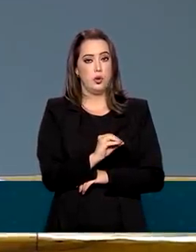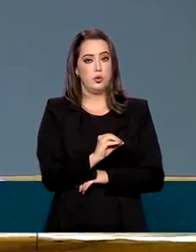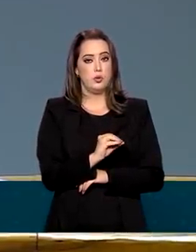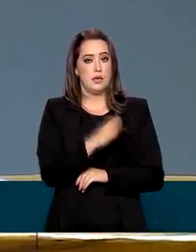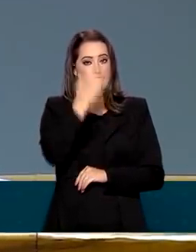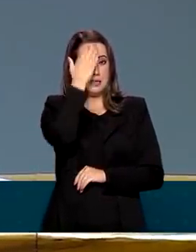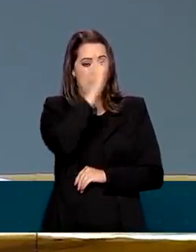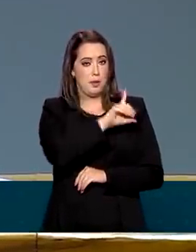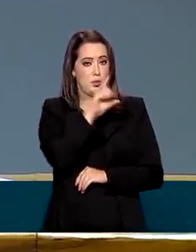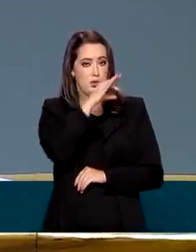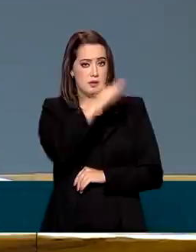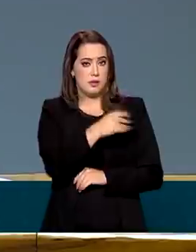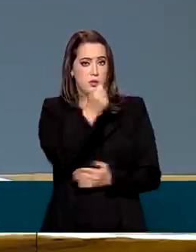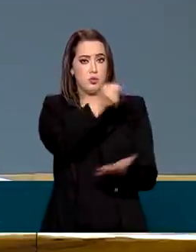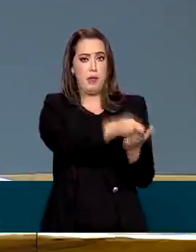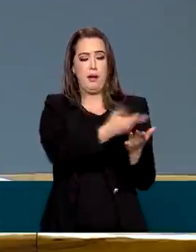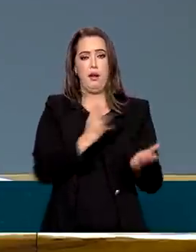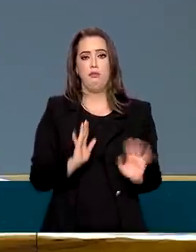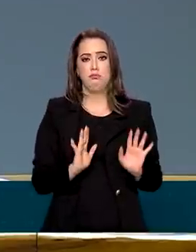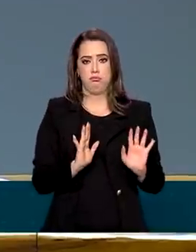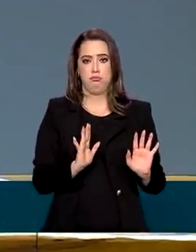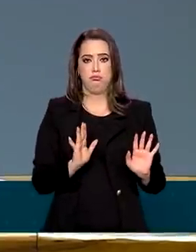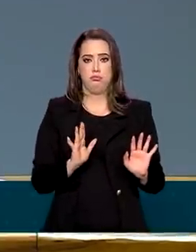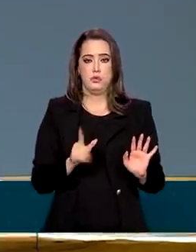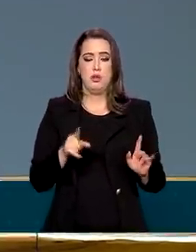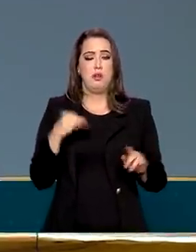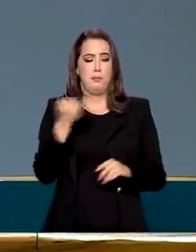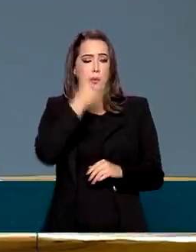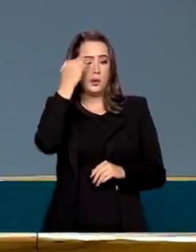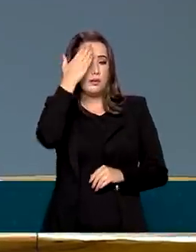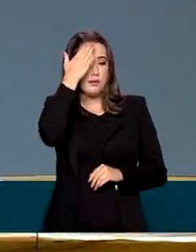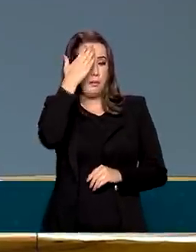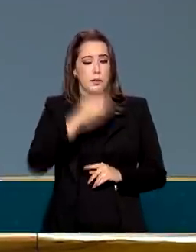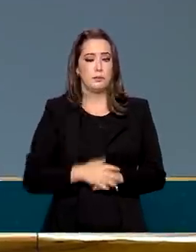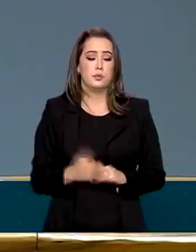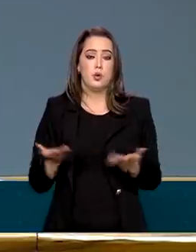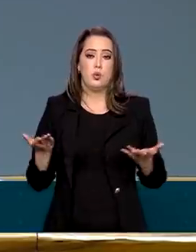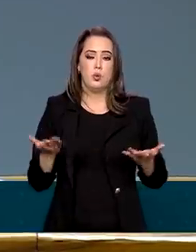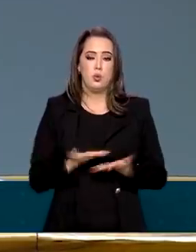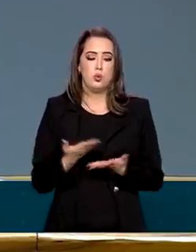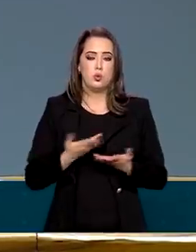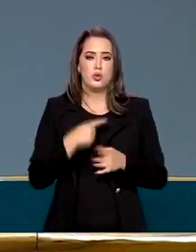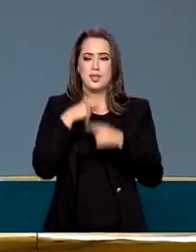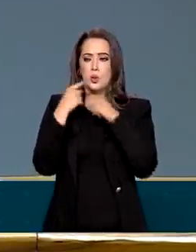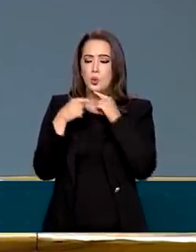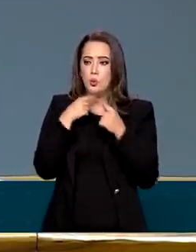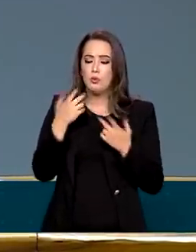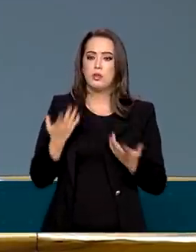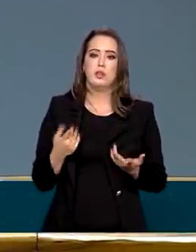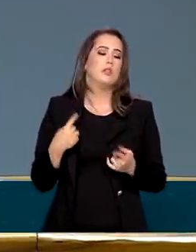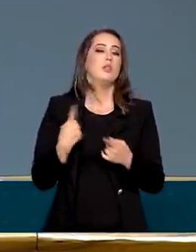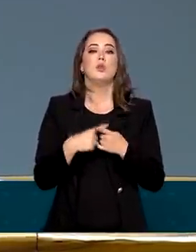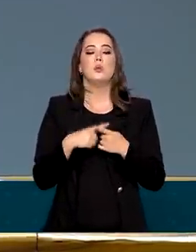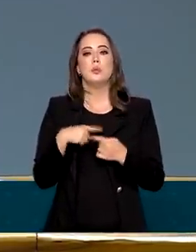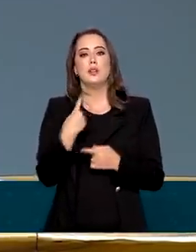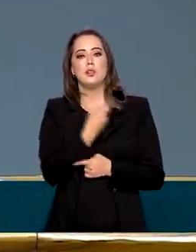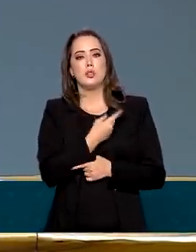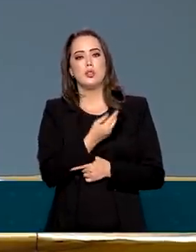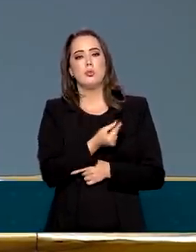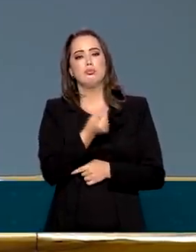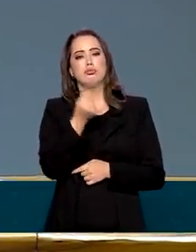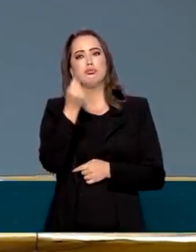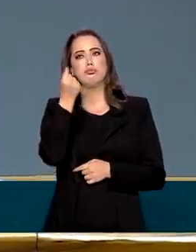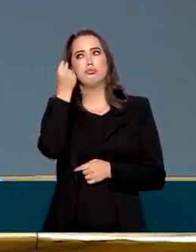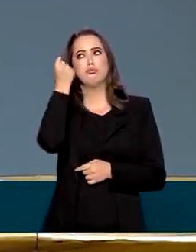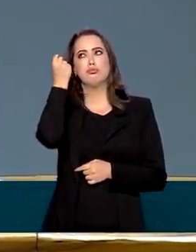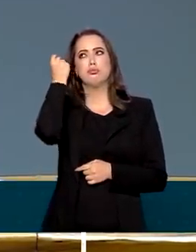Então, o importante é a previsibilidade. No caso, agora, essa incerteza está exatamente porque nós estamos há muito tempo